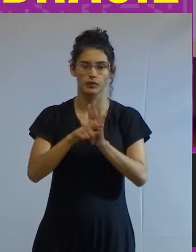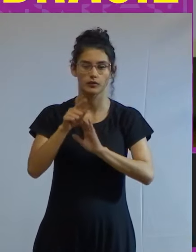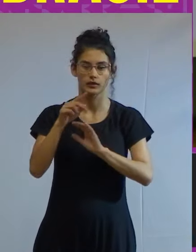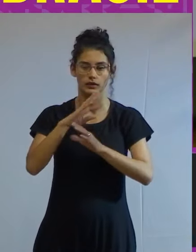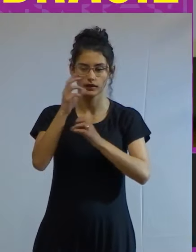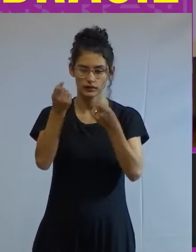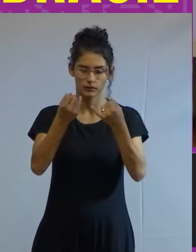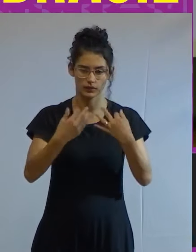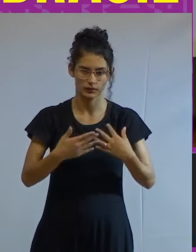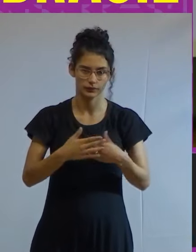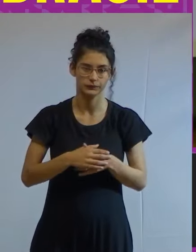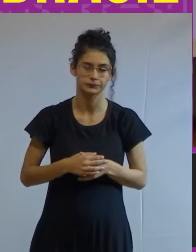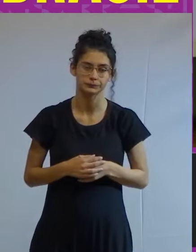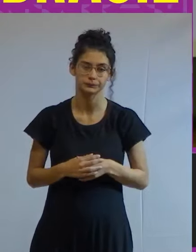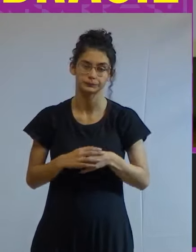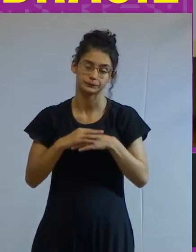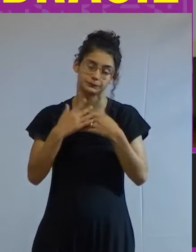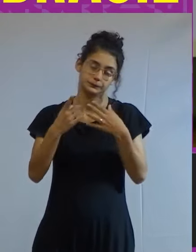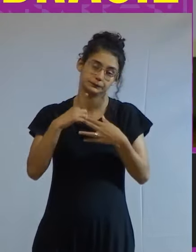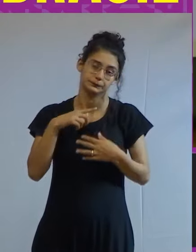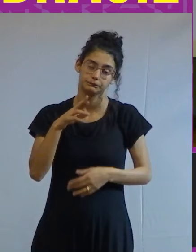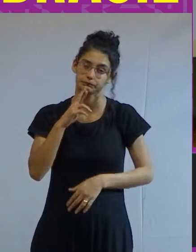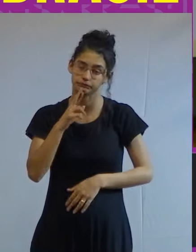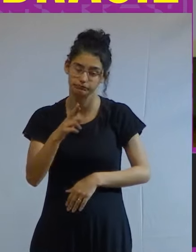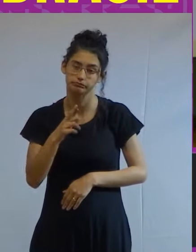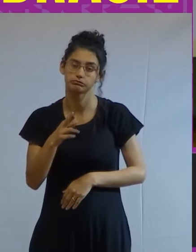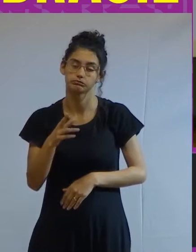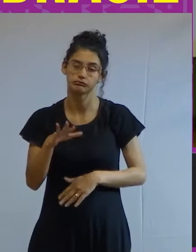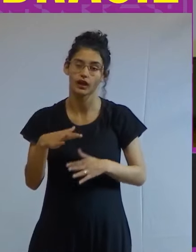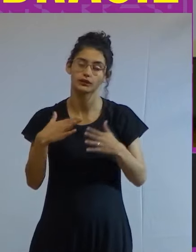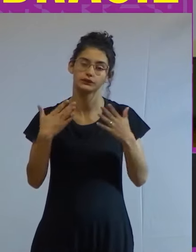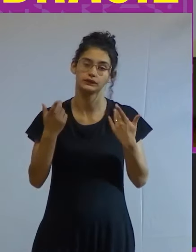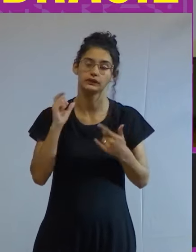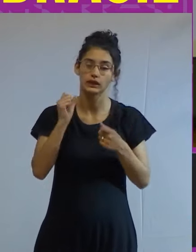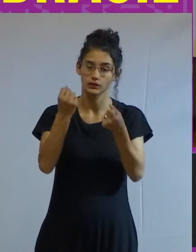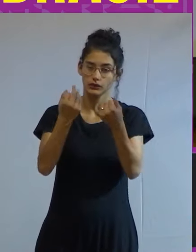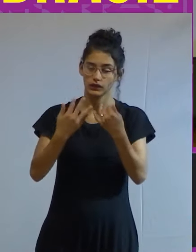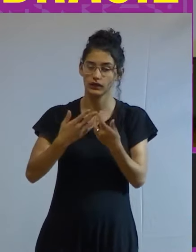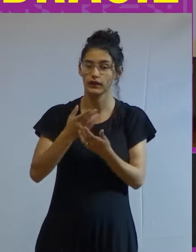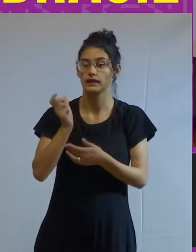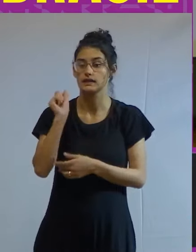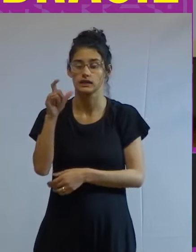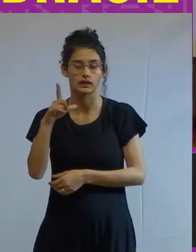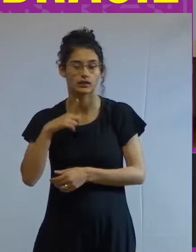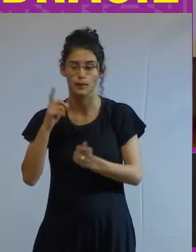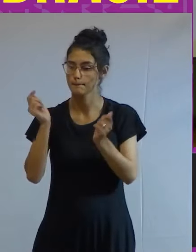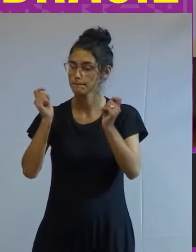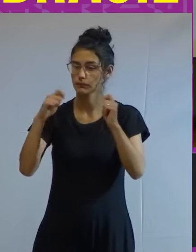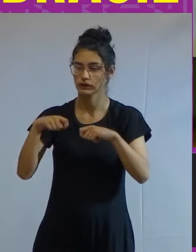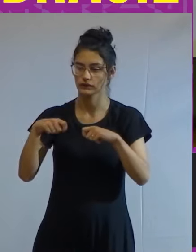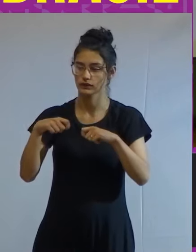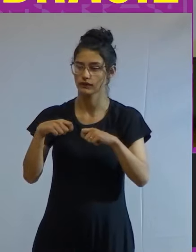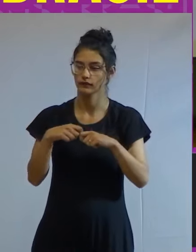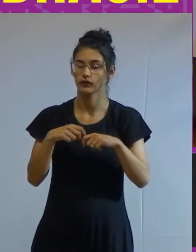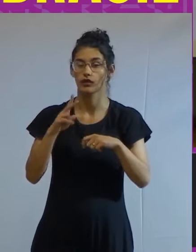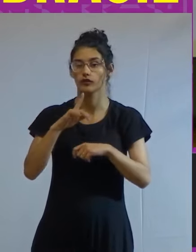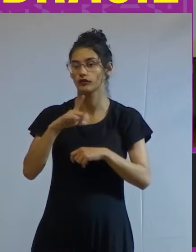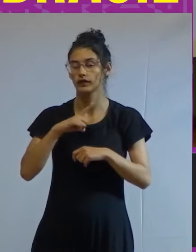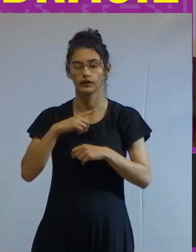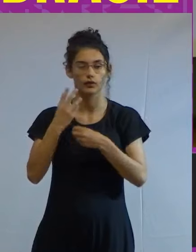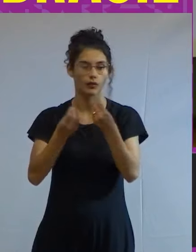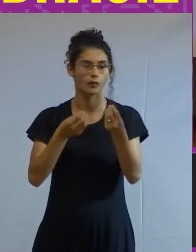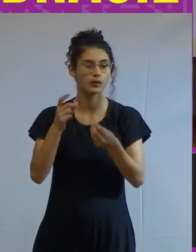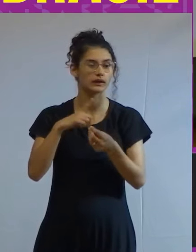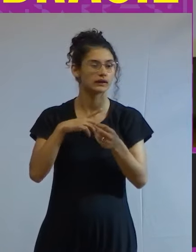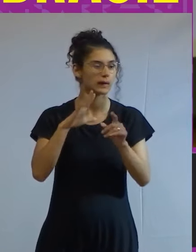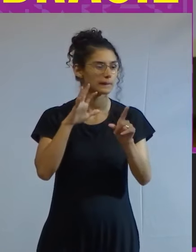mencionando eu não teria outra resposta a não ser dizer se não for possível vai ter jeito tem